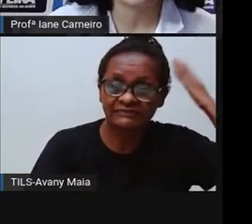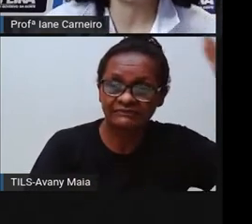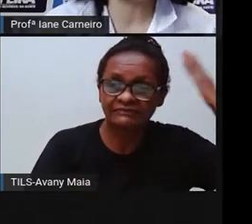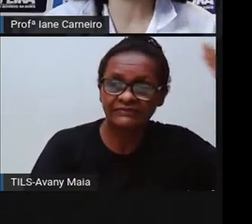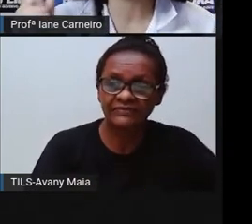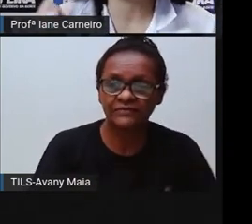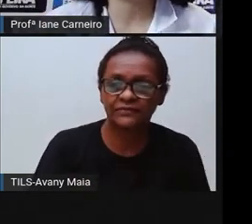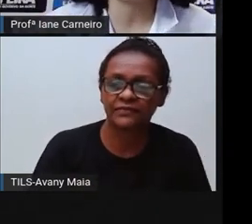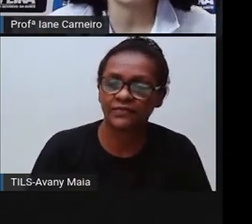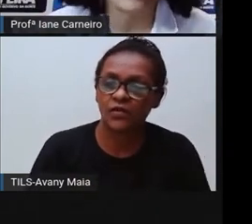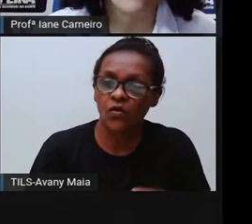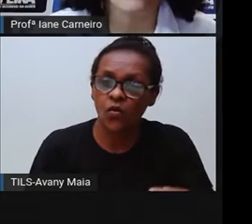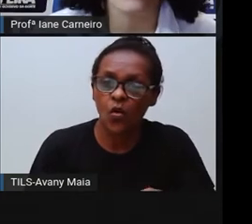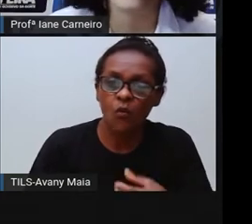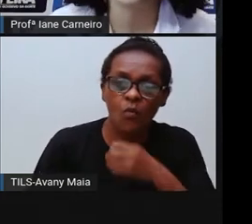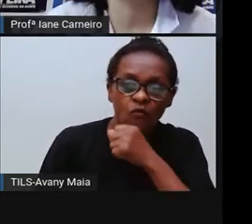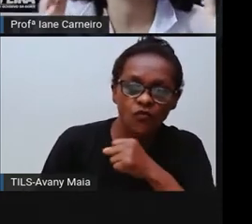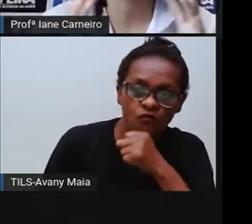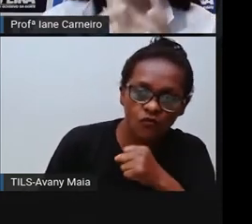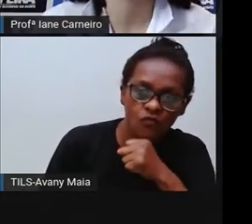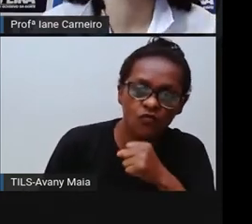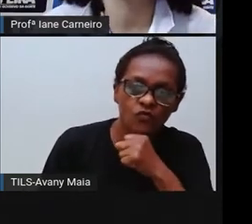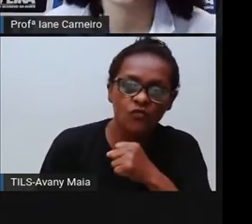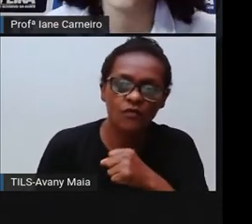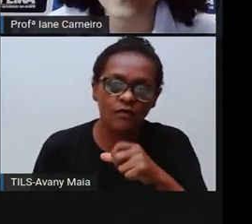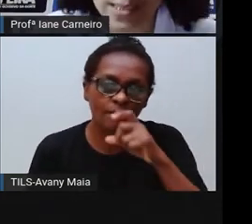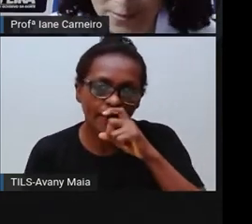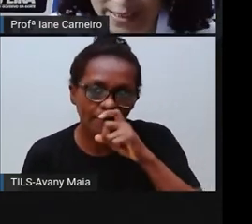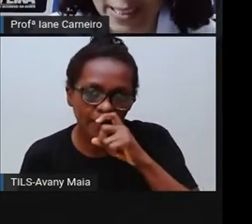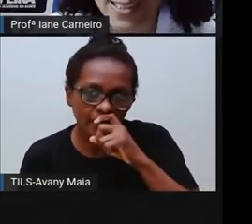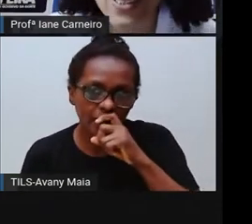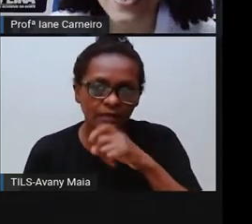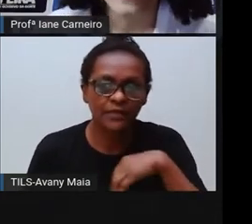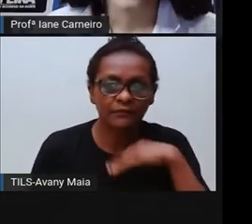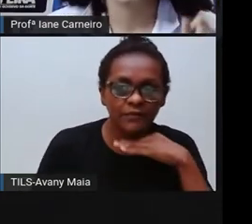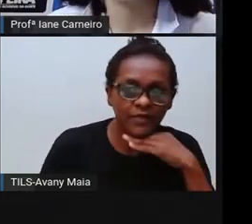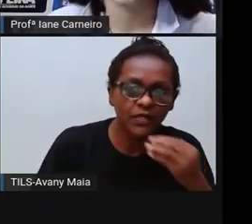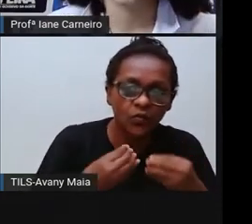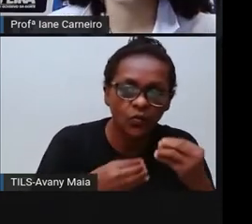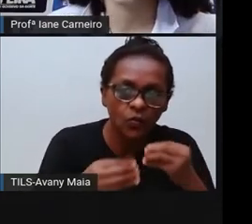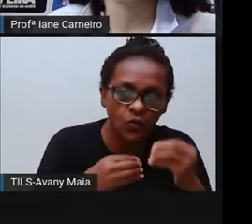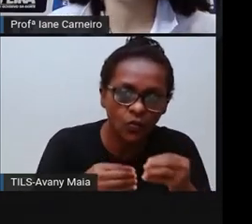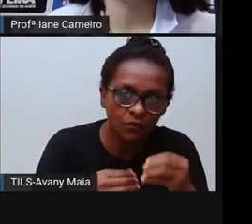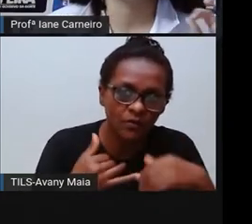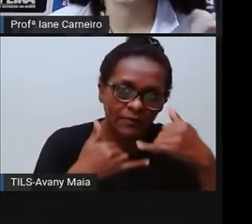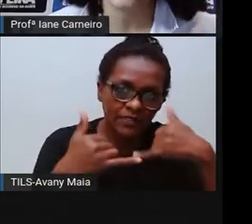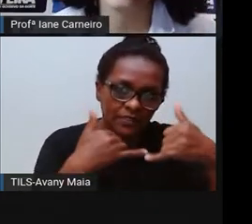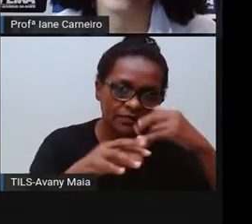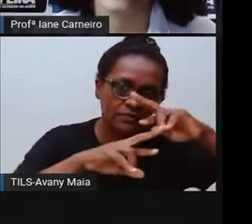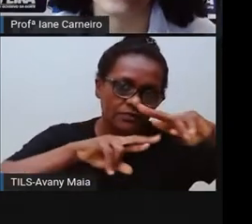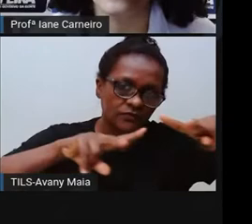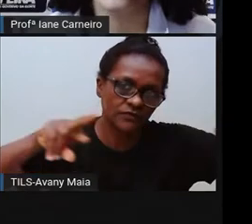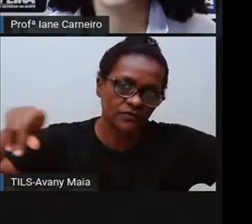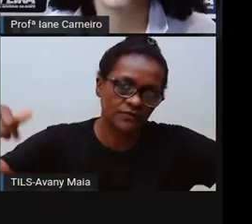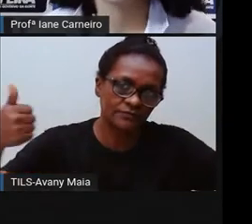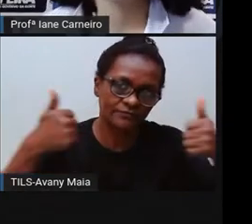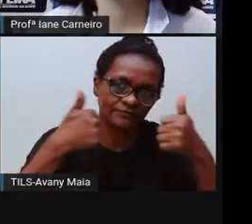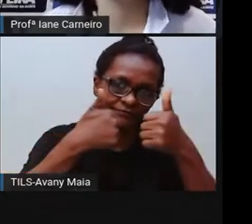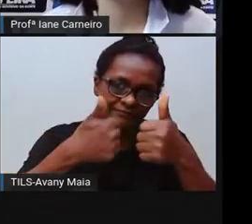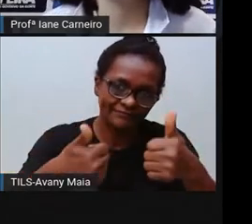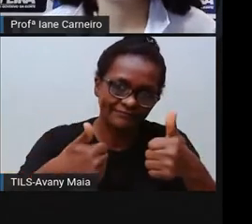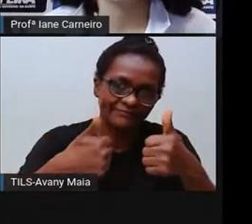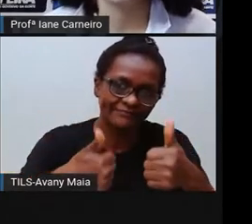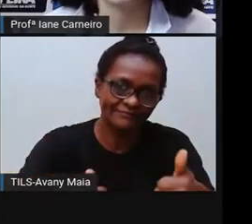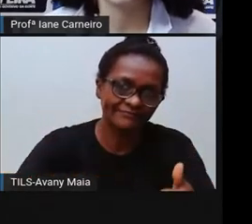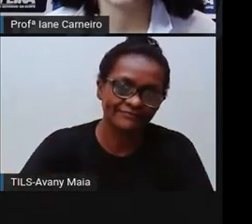papai, a vovó que estiver assistindo a aula com você vai se lembrar de algum desses brinquedos que a Pró trouxe aqui. Eu tenho certeza, né? A Pró